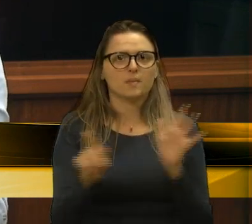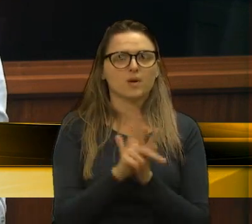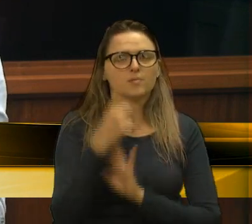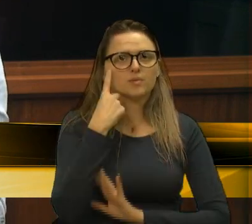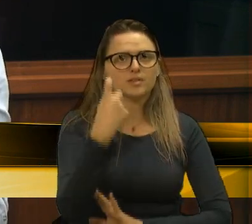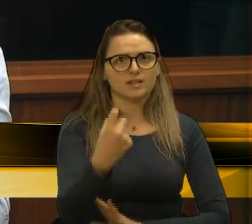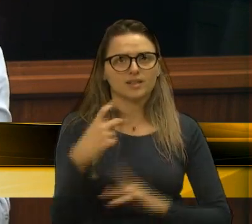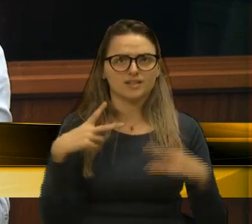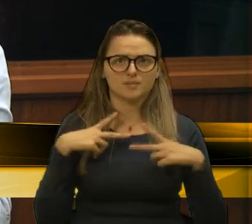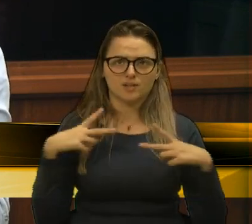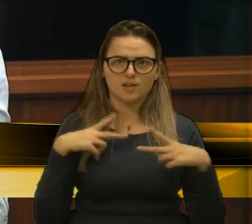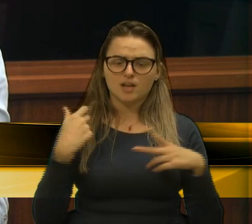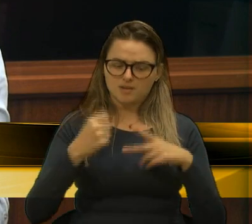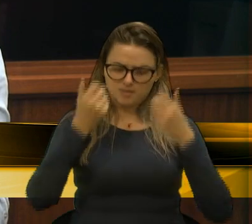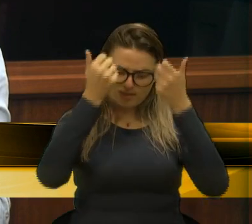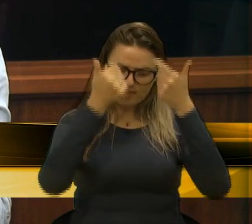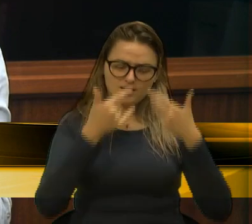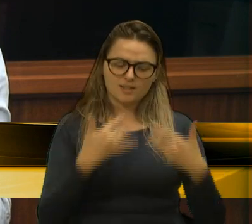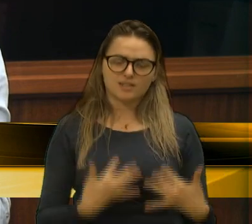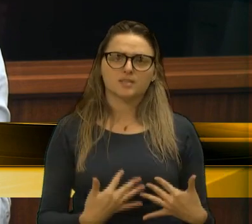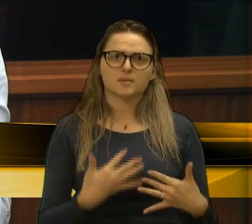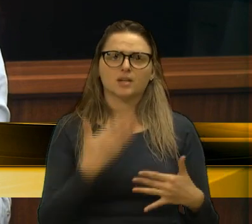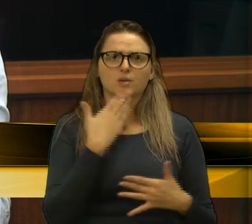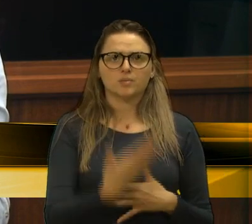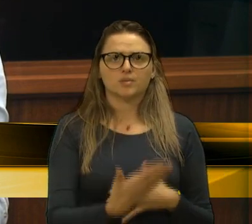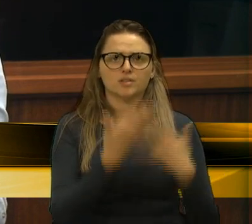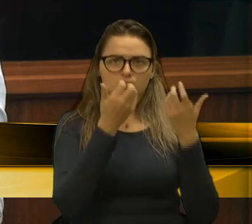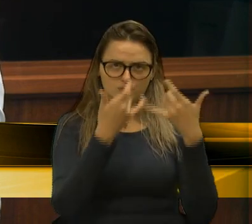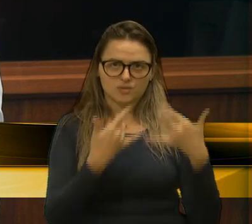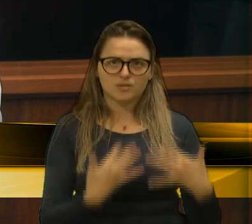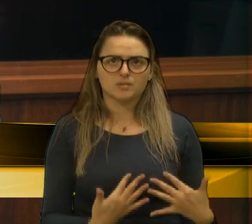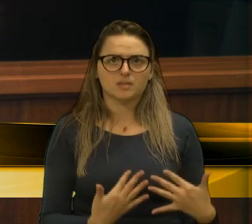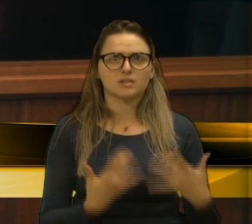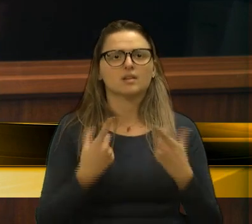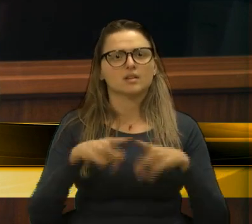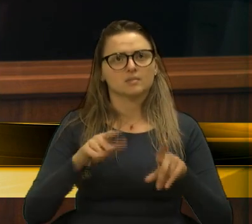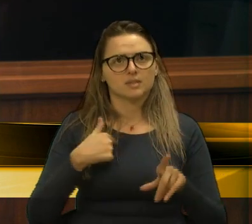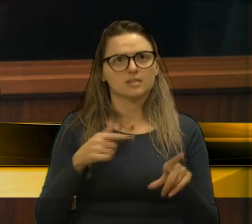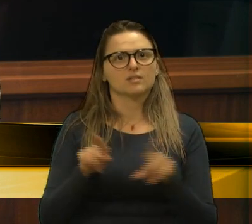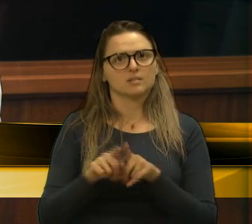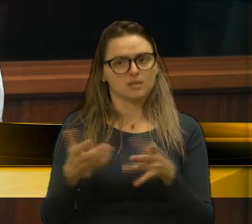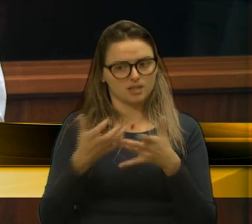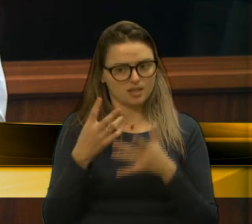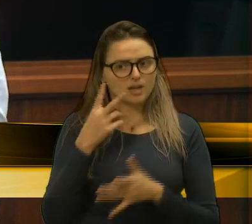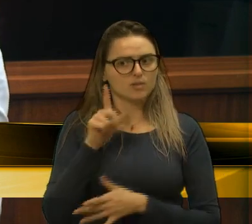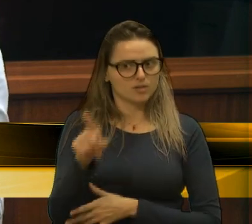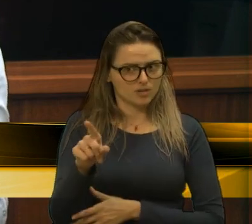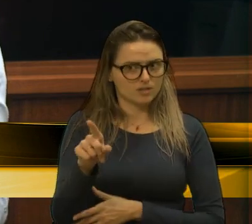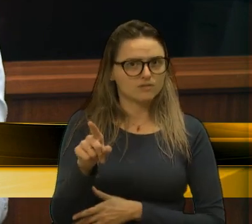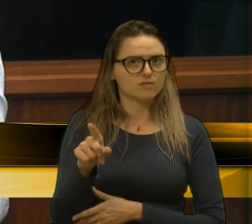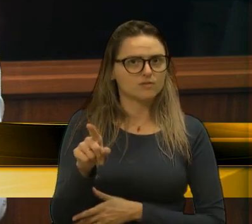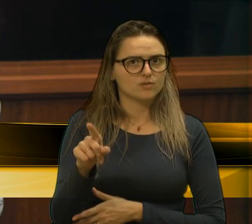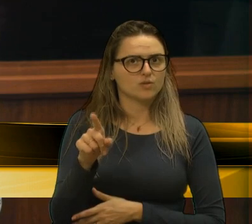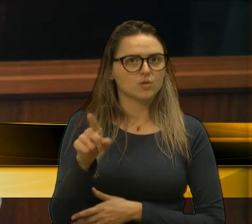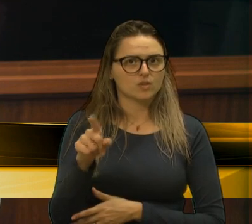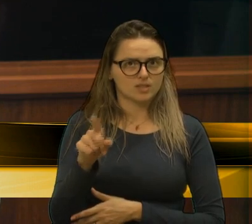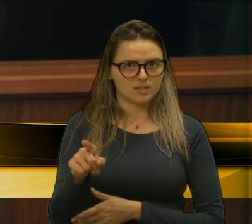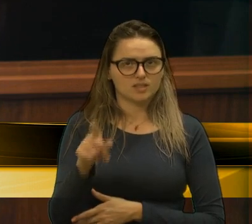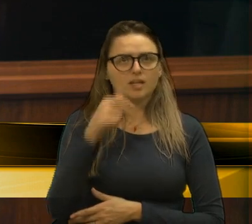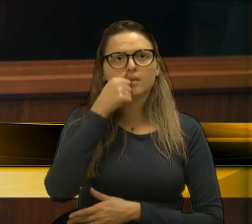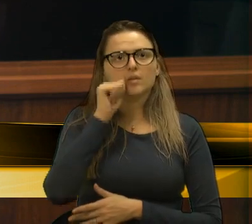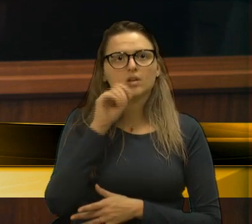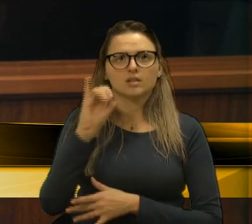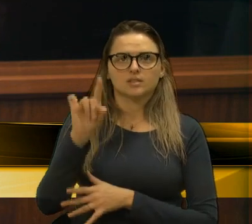realmente esclarecer, através desse pedido de informações, mas quero também pedir que a senhora veja essa questão do quartel de bombeiros estar servindo de